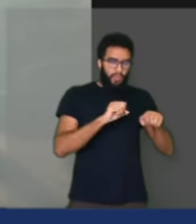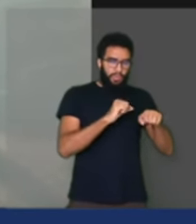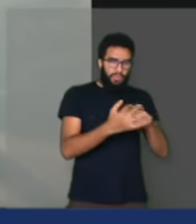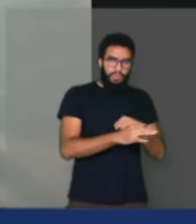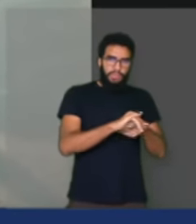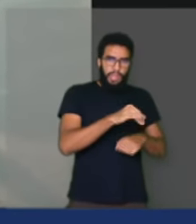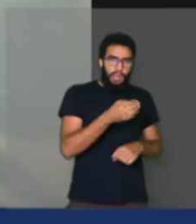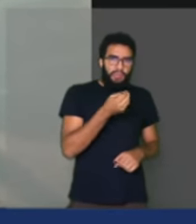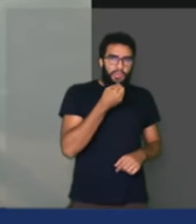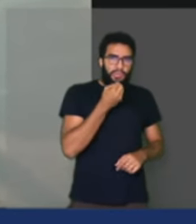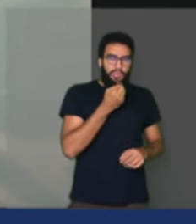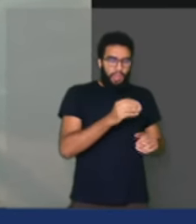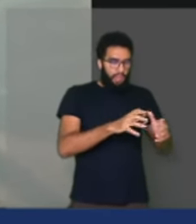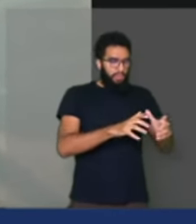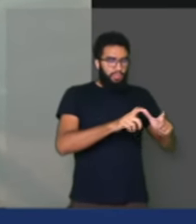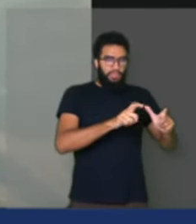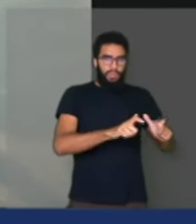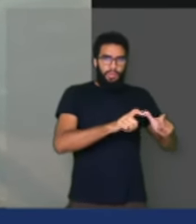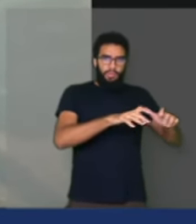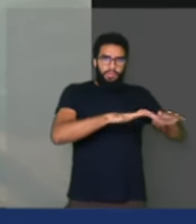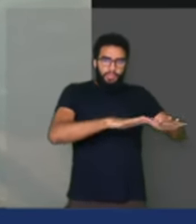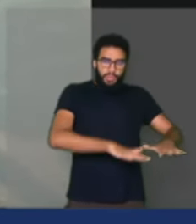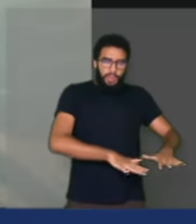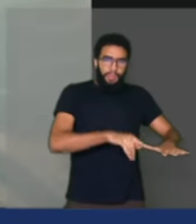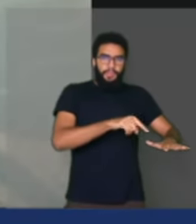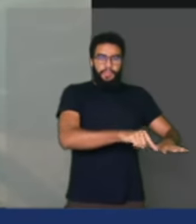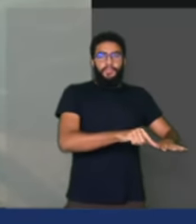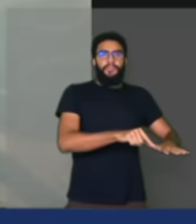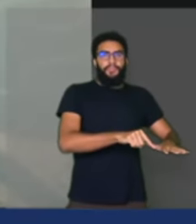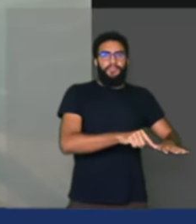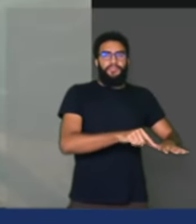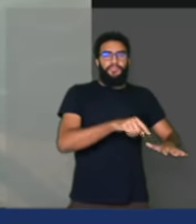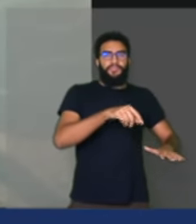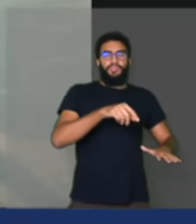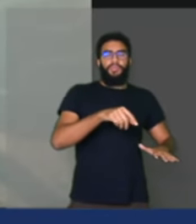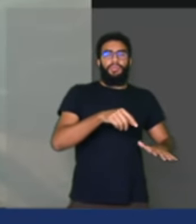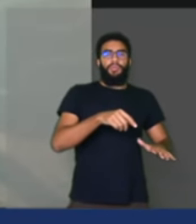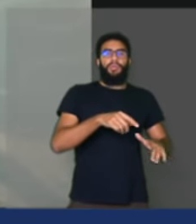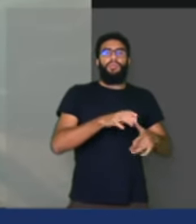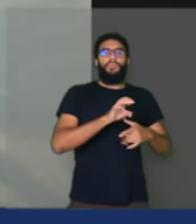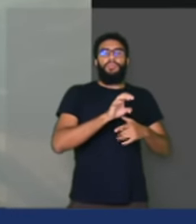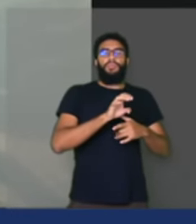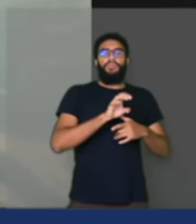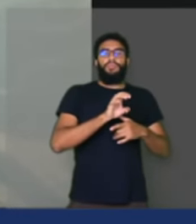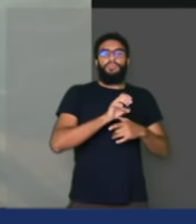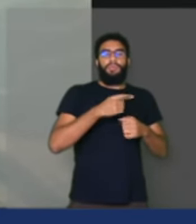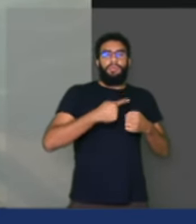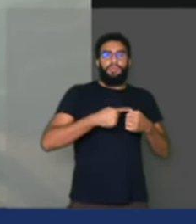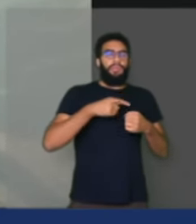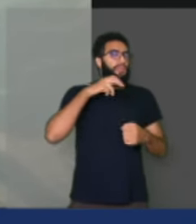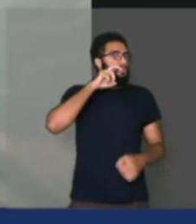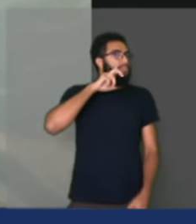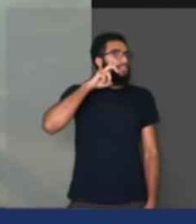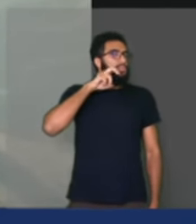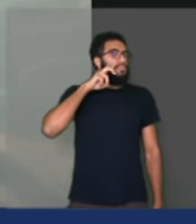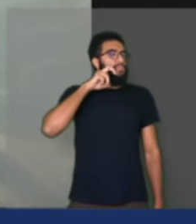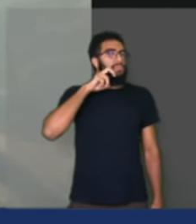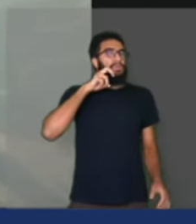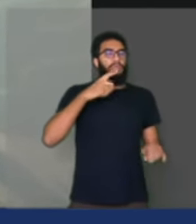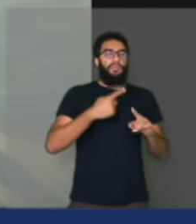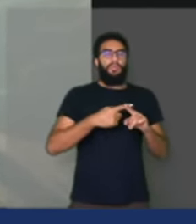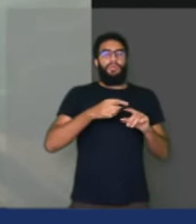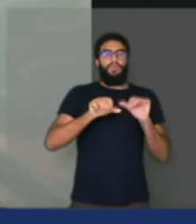instalado e continua sendo aproveitado, foi o hospital de campanha de Natal. Tá certo? Que foi transformado um hotel que estava sob a